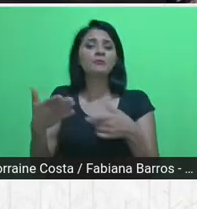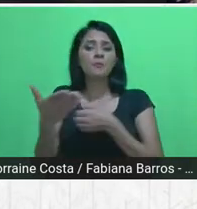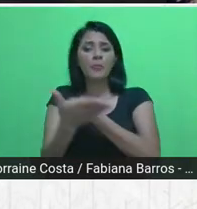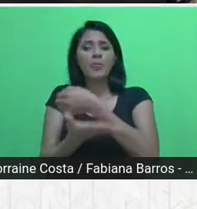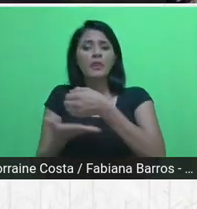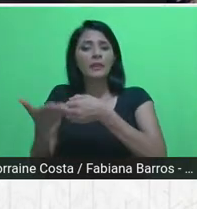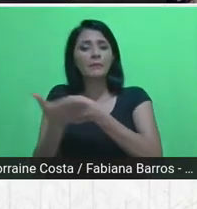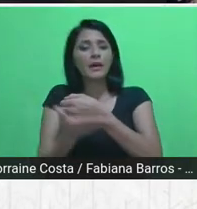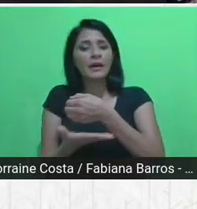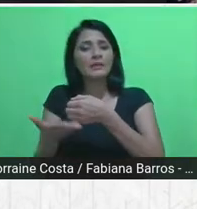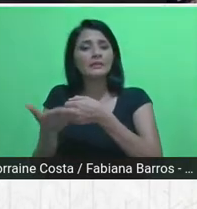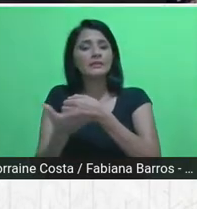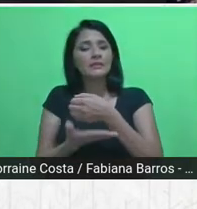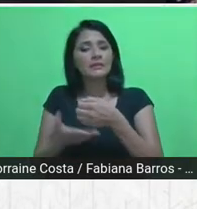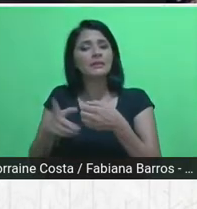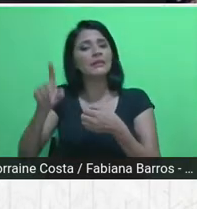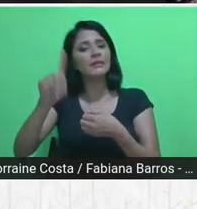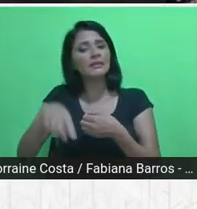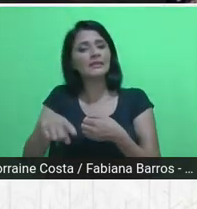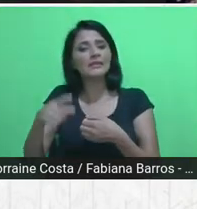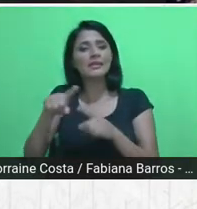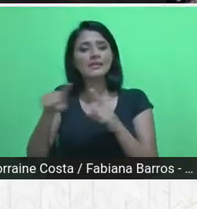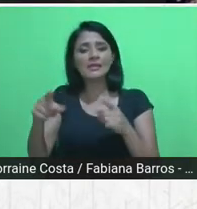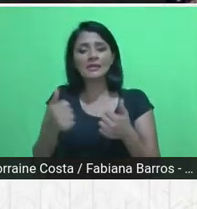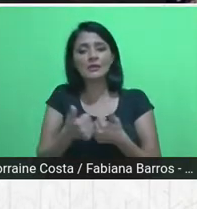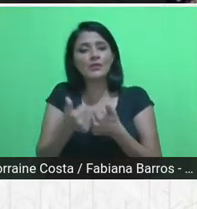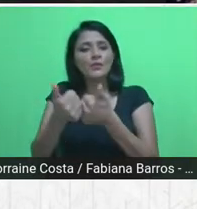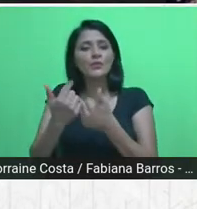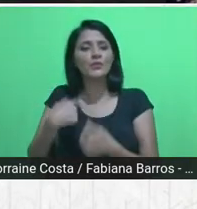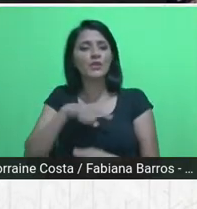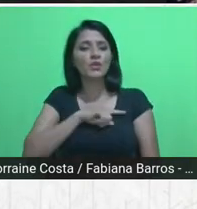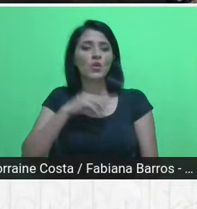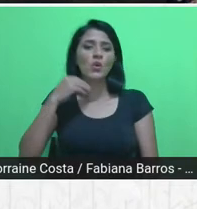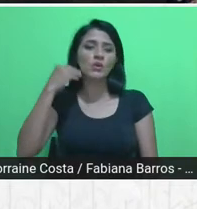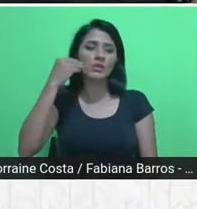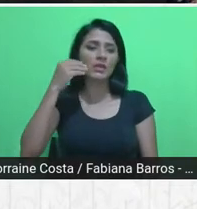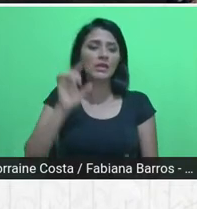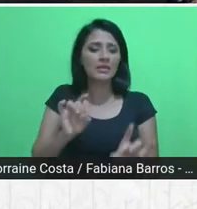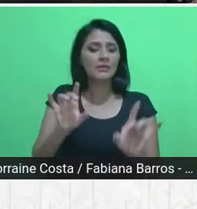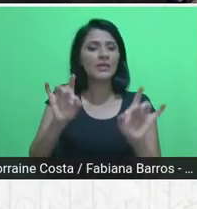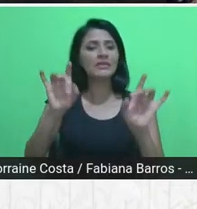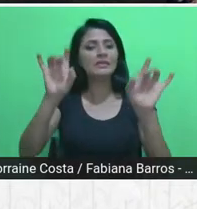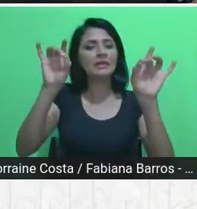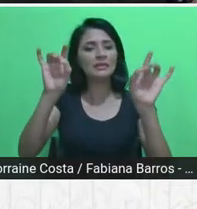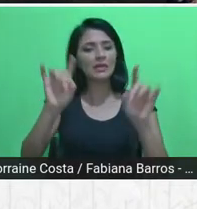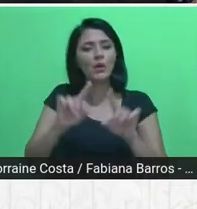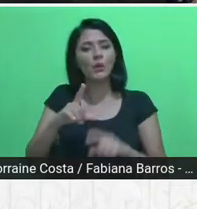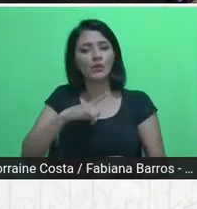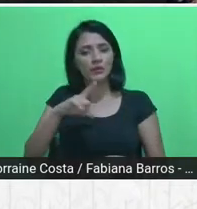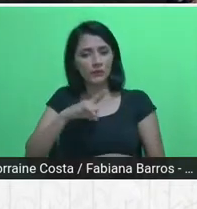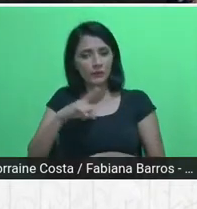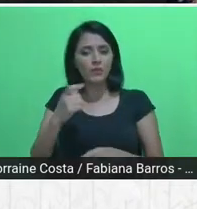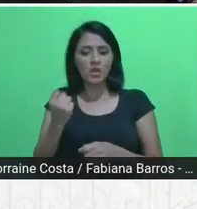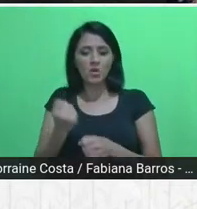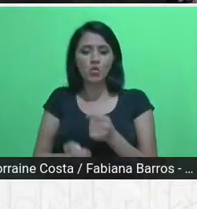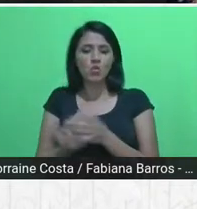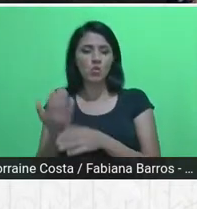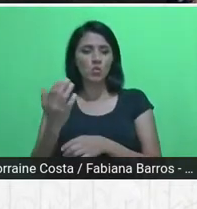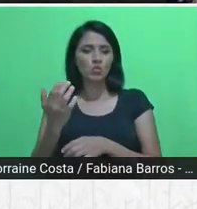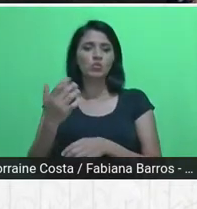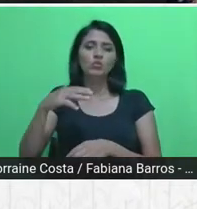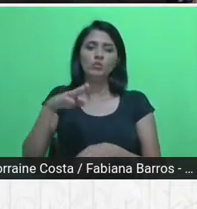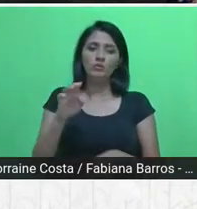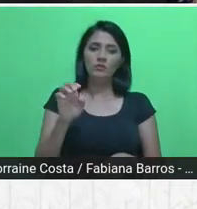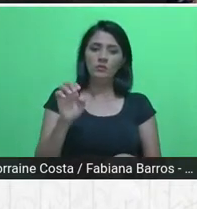nesse esteio que dá suporte à nossa especialização. Então, nós tivemos a construção do nosso EMAL-TRAMA em